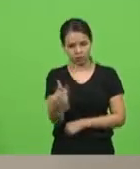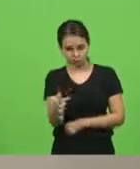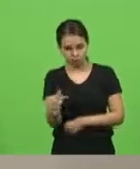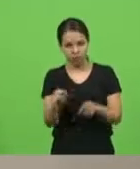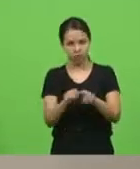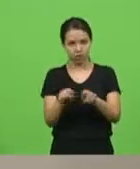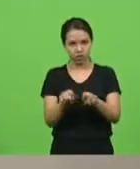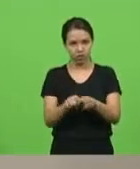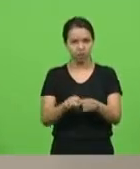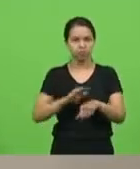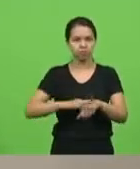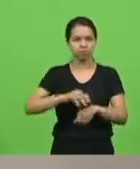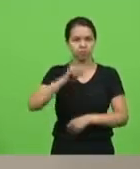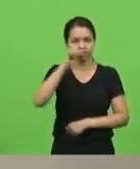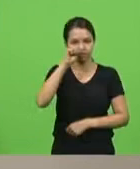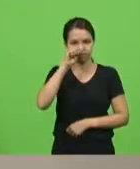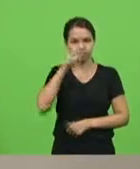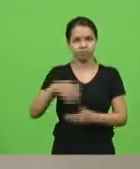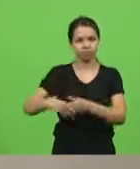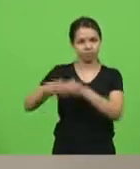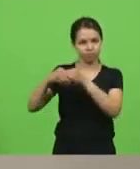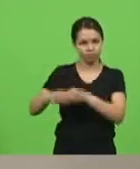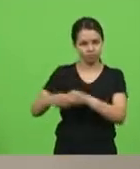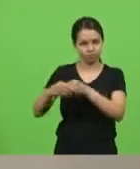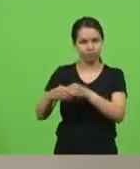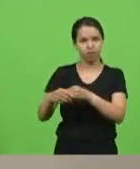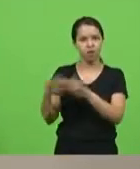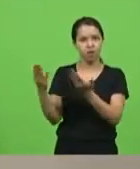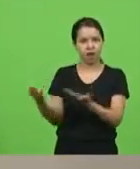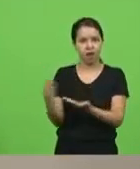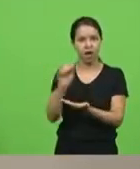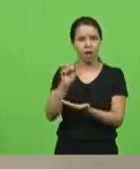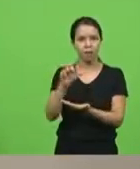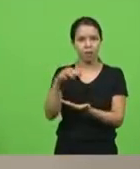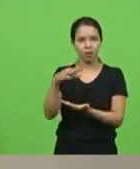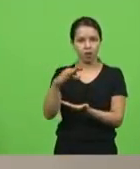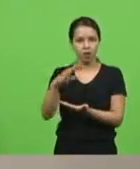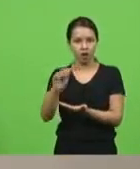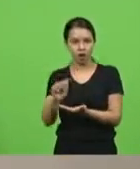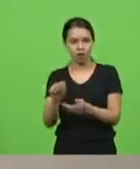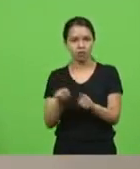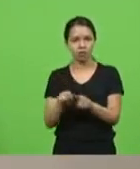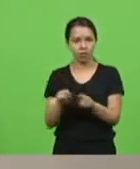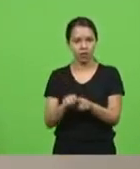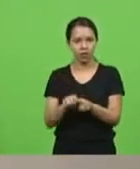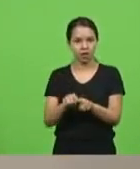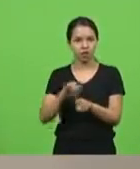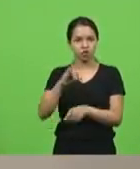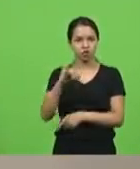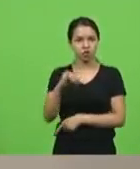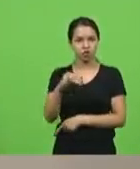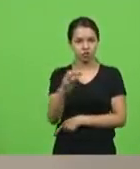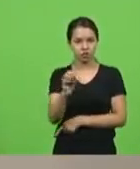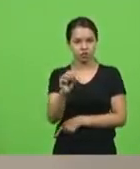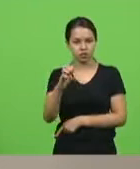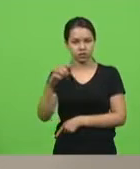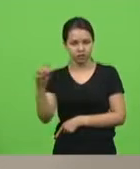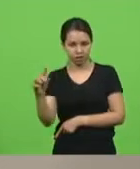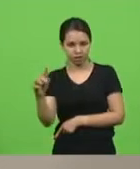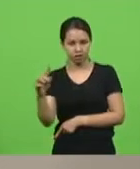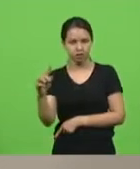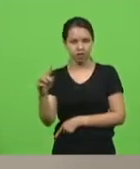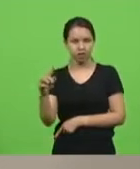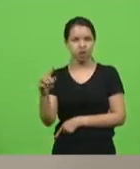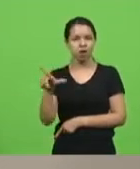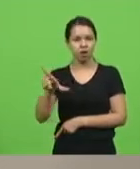cumprimentando os senhores Amilcar Marini e Valtenir José de Matia, pela eleição como vice